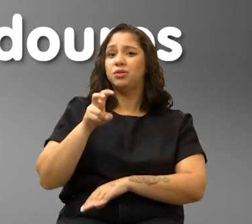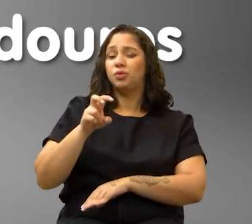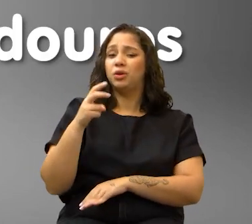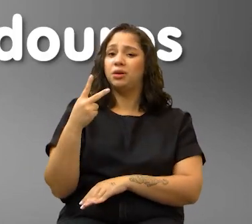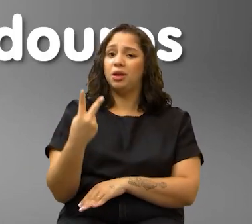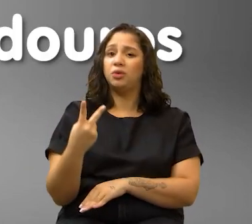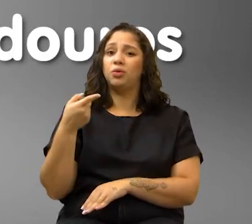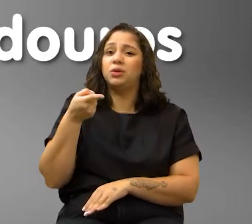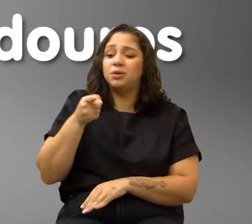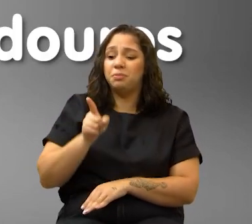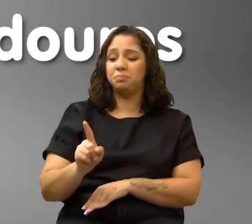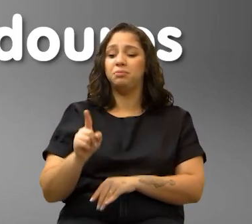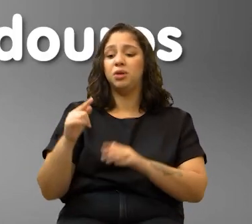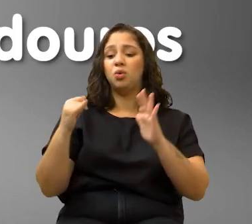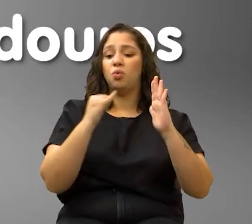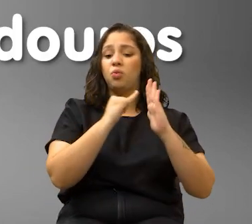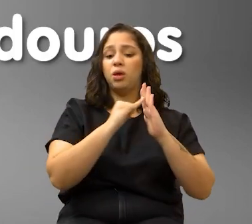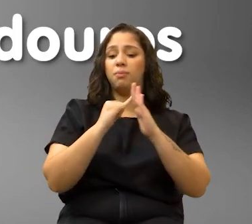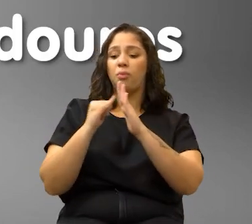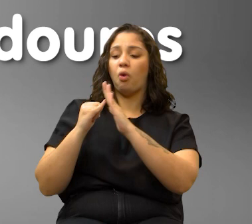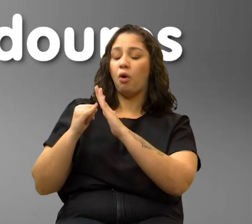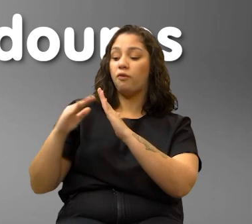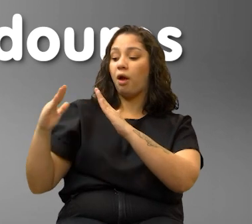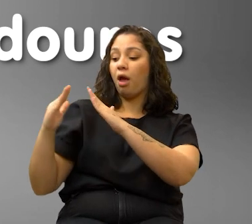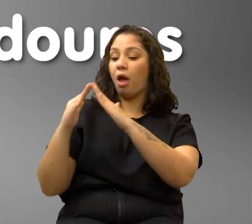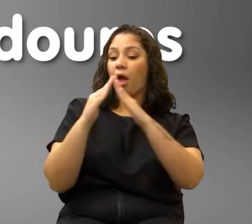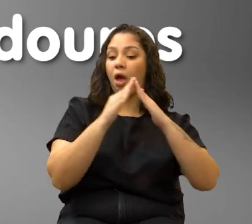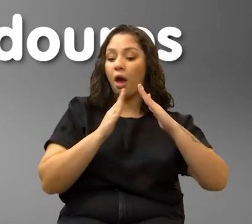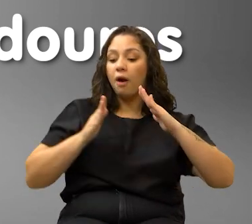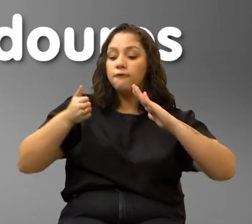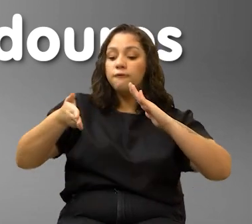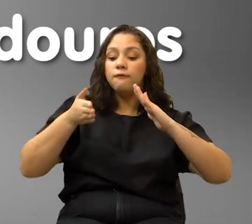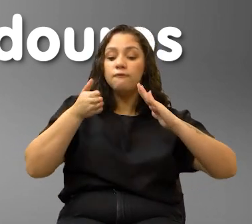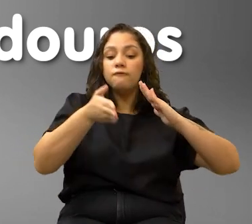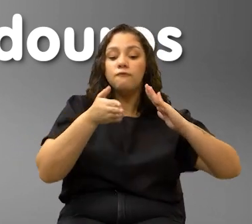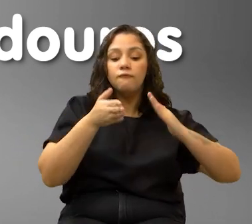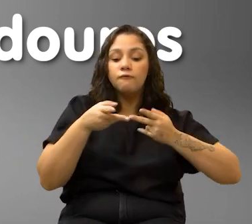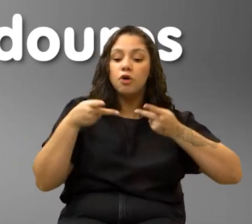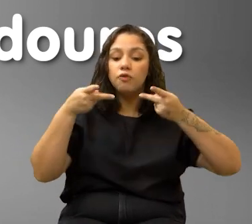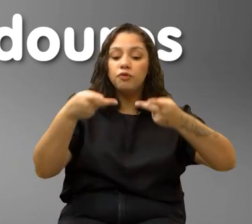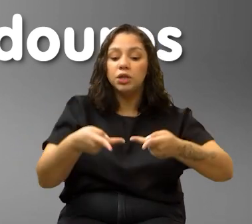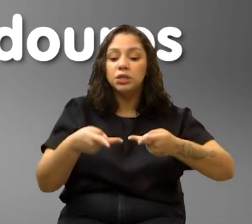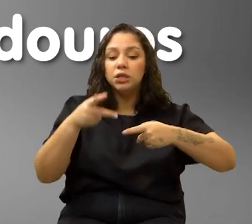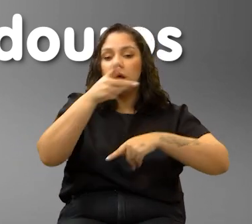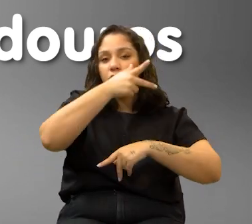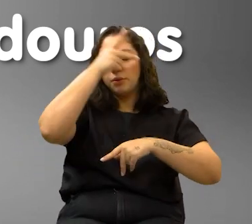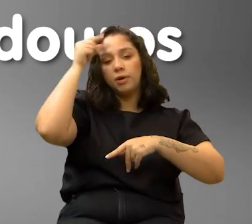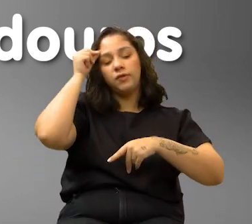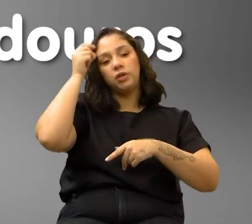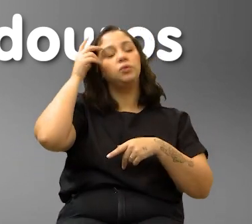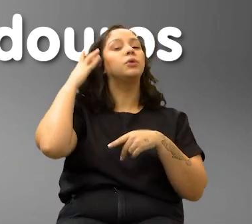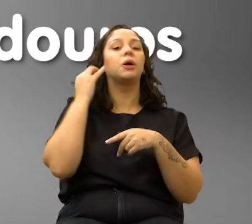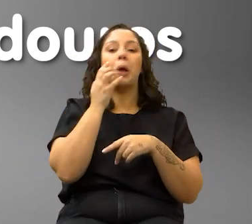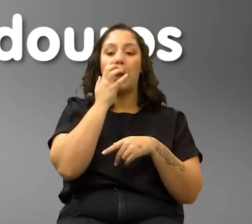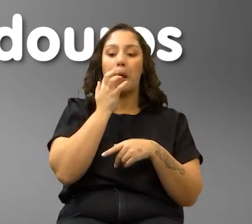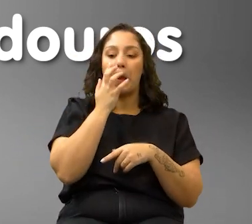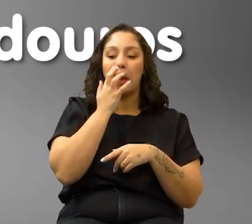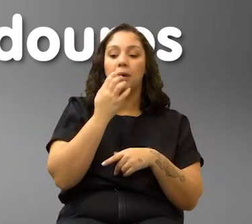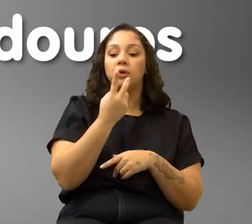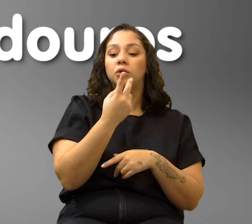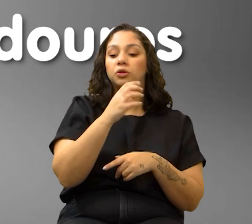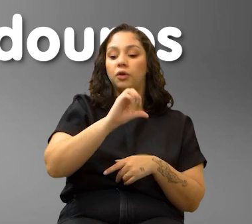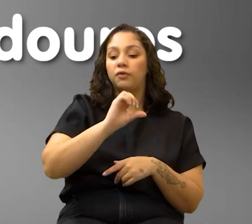de 252 mil e 600 imóveis foram visitados pelas equipes da Vigilância em Saúde da Prefeitura.